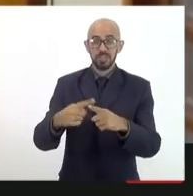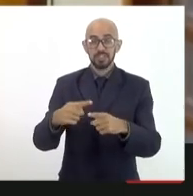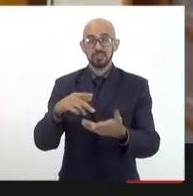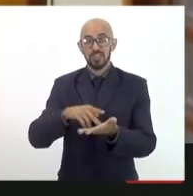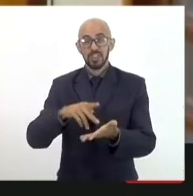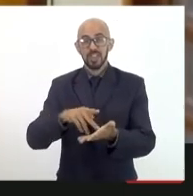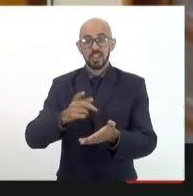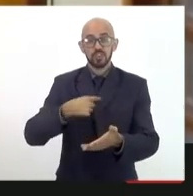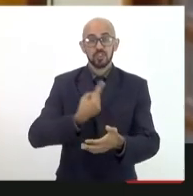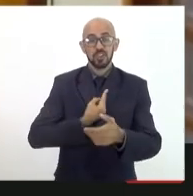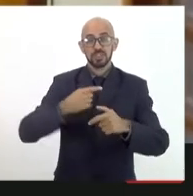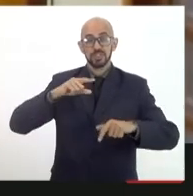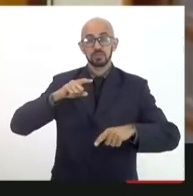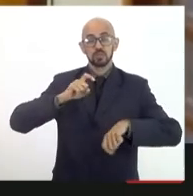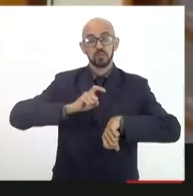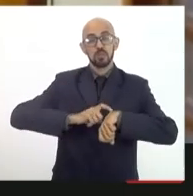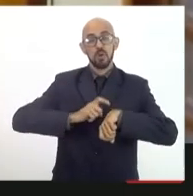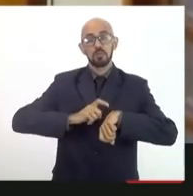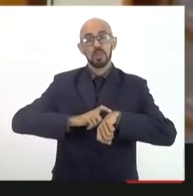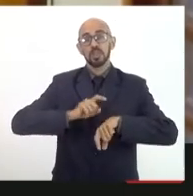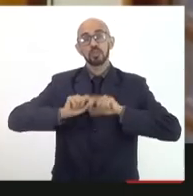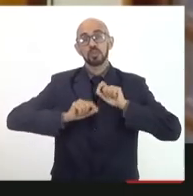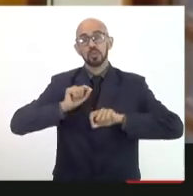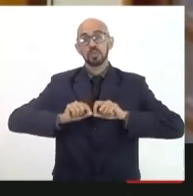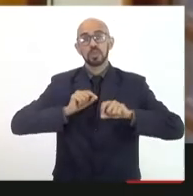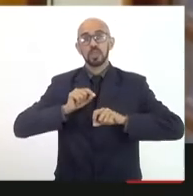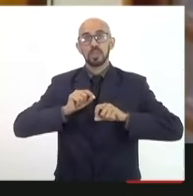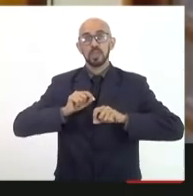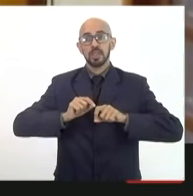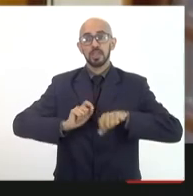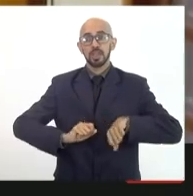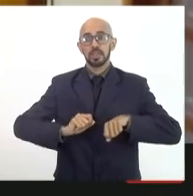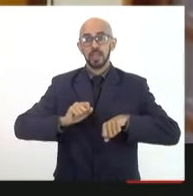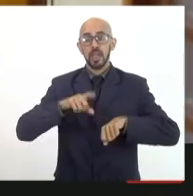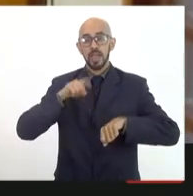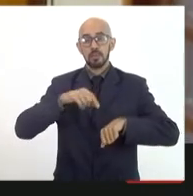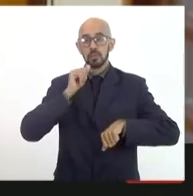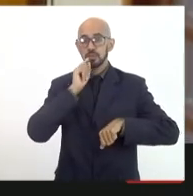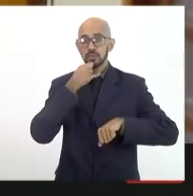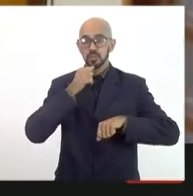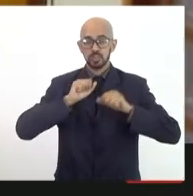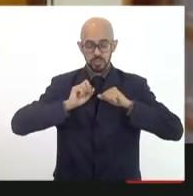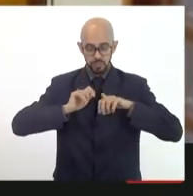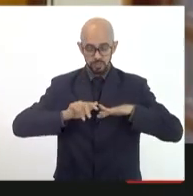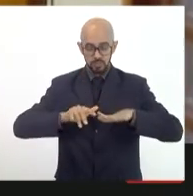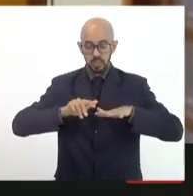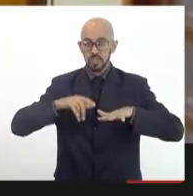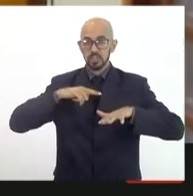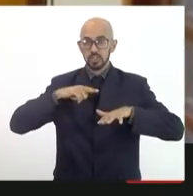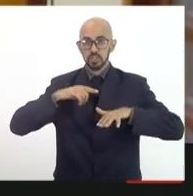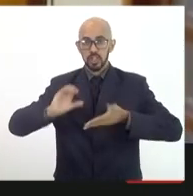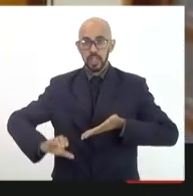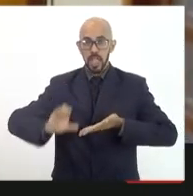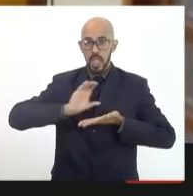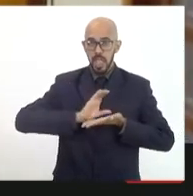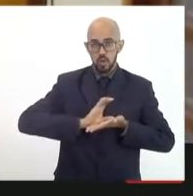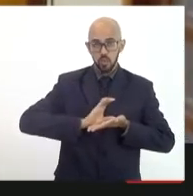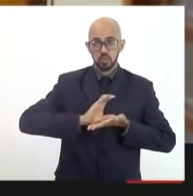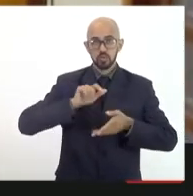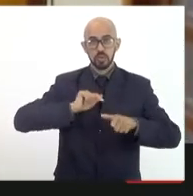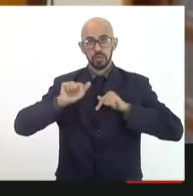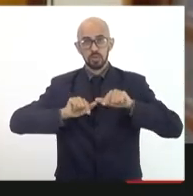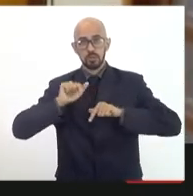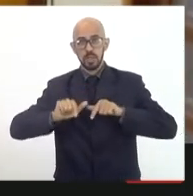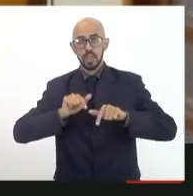vivendo um momento dentro de toda essa tristeza da pandemia, momento de recursos que a gente está trabalhando junto